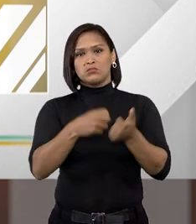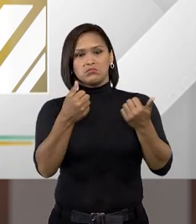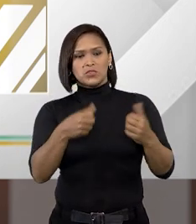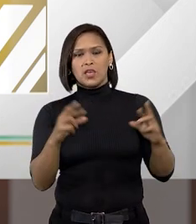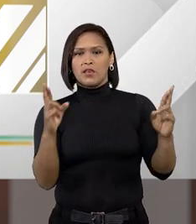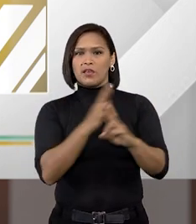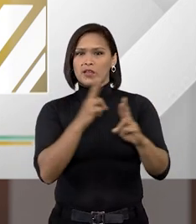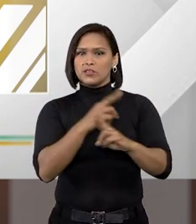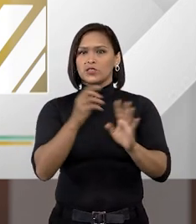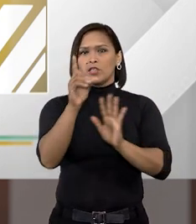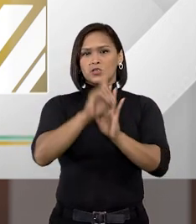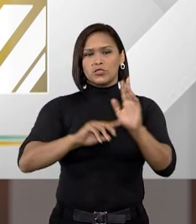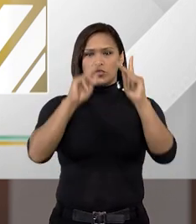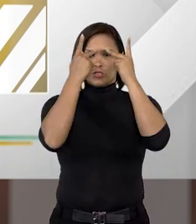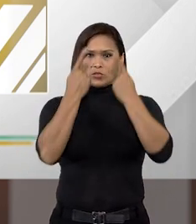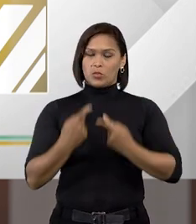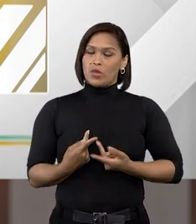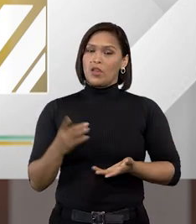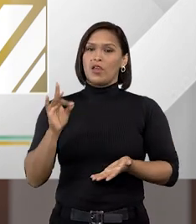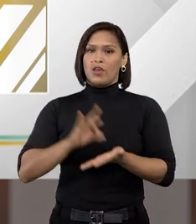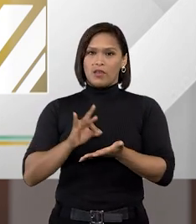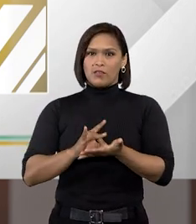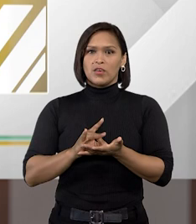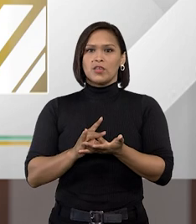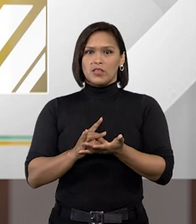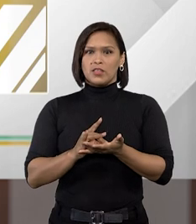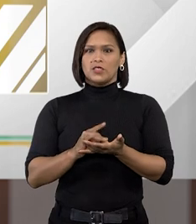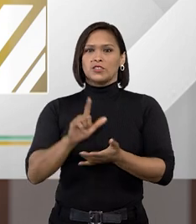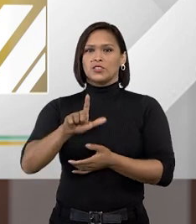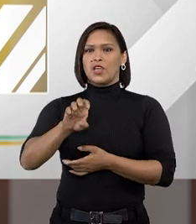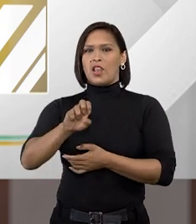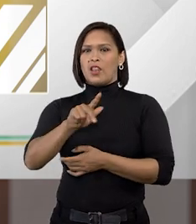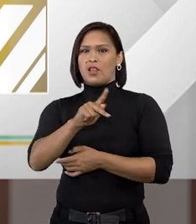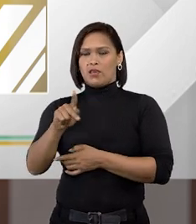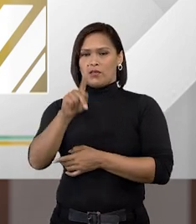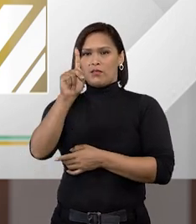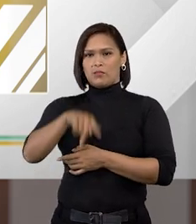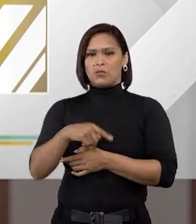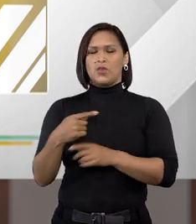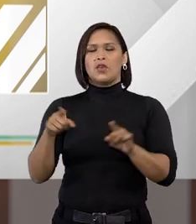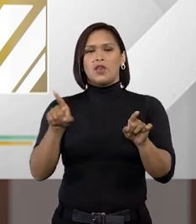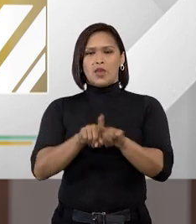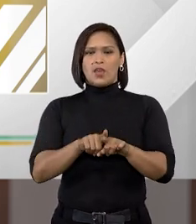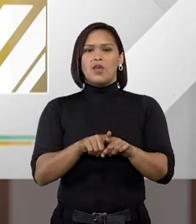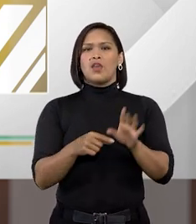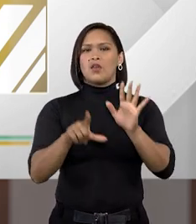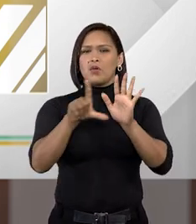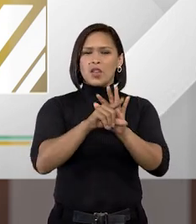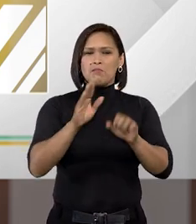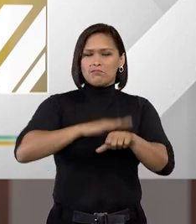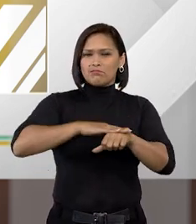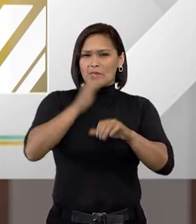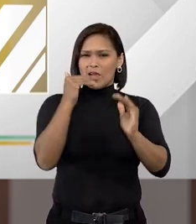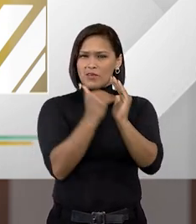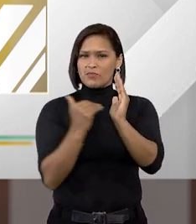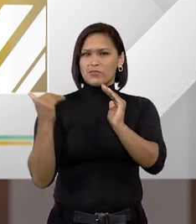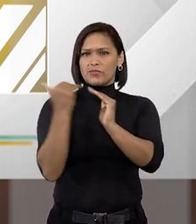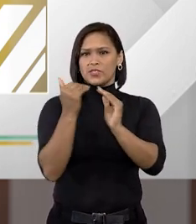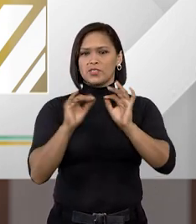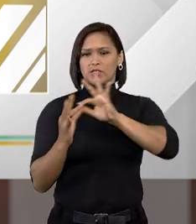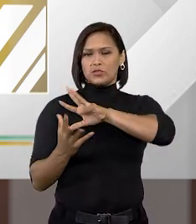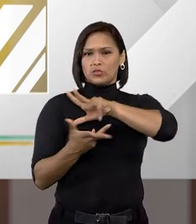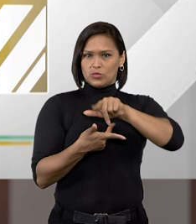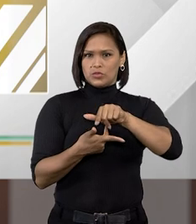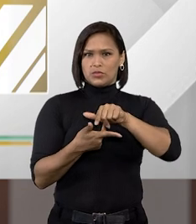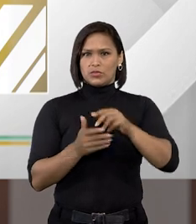relacionar direitos humanos. É verdade, então, que a LEP, nesse sentido, é considerada uma das leis mais avançadas do mundo,